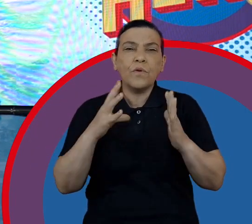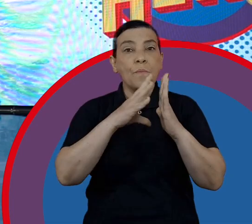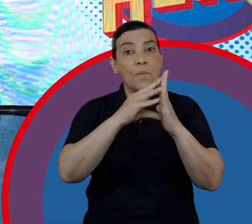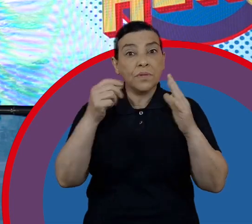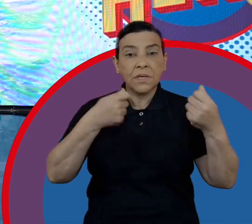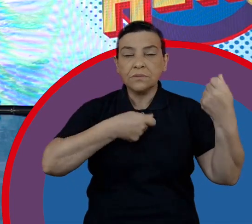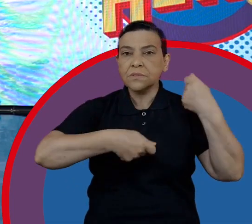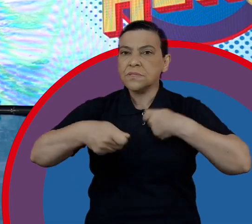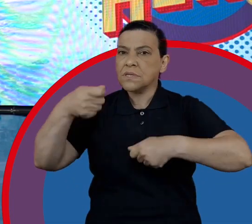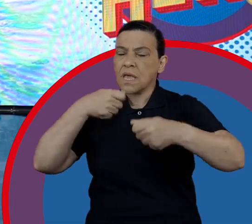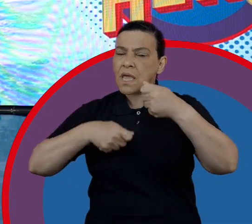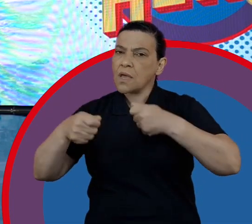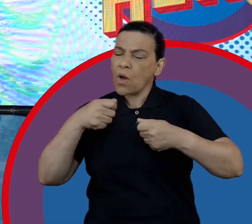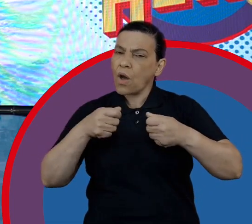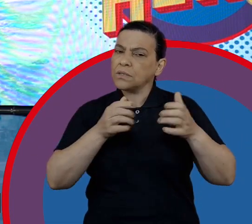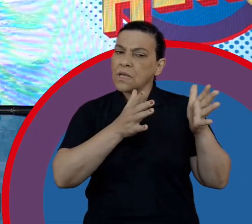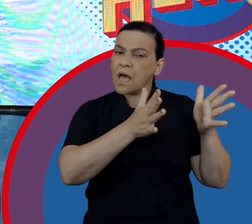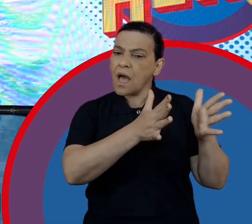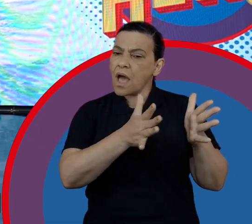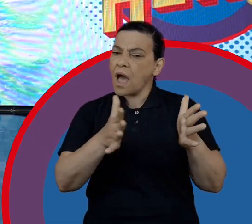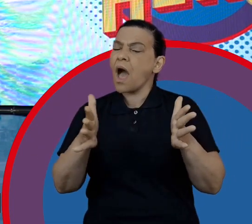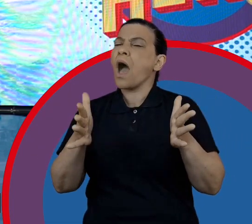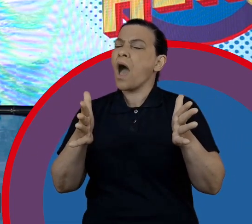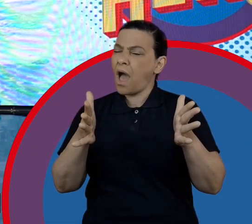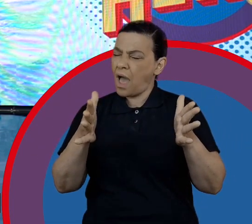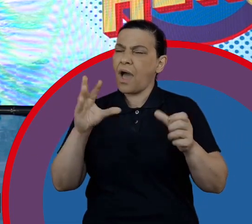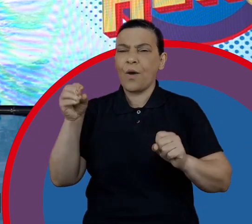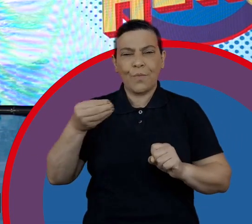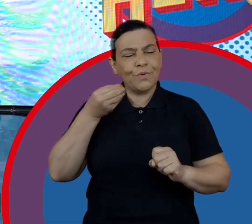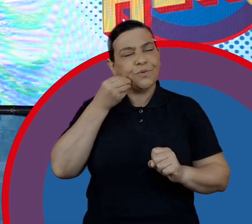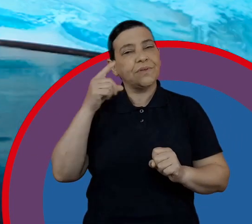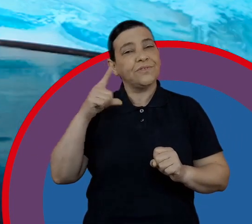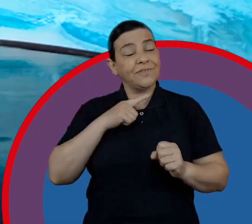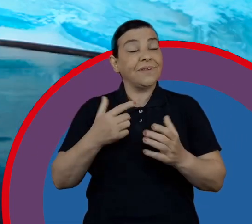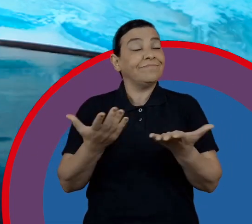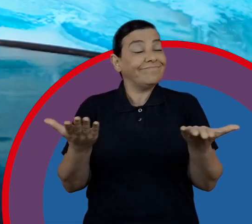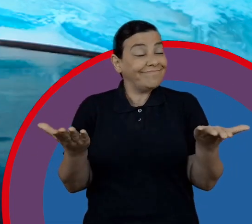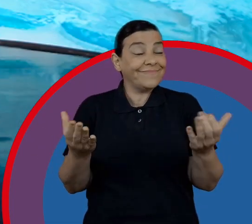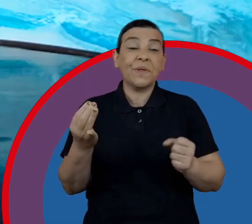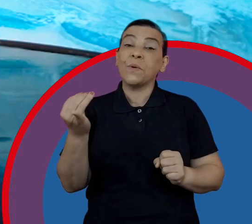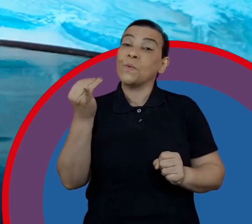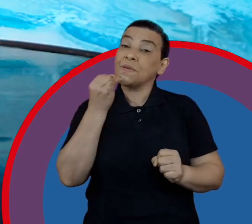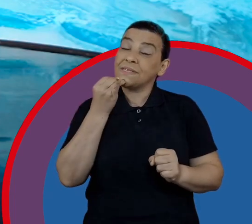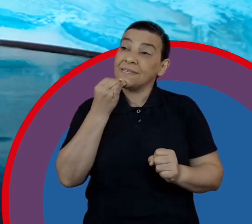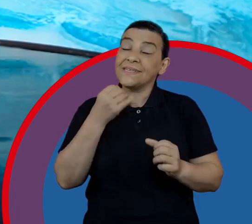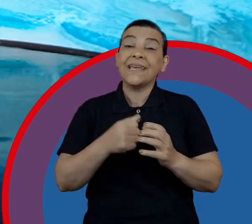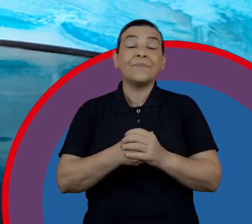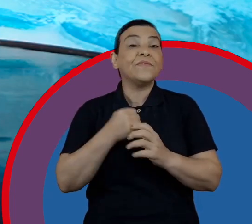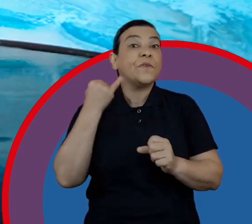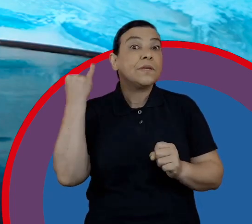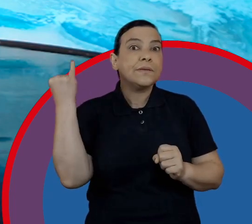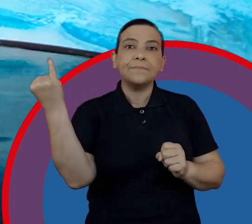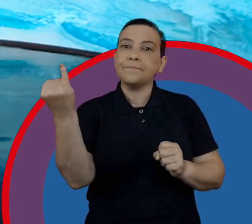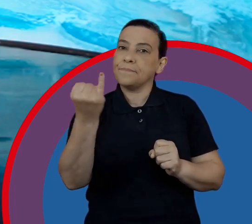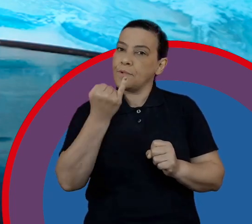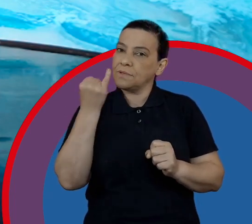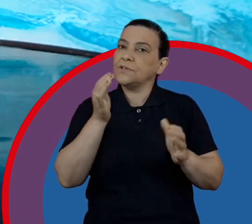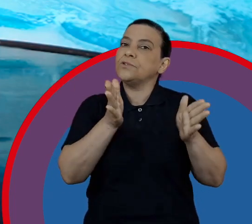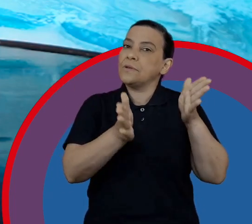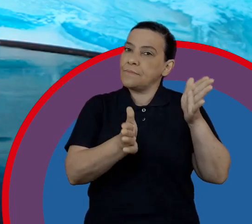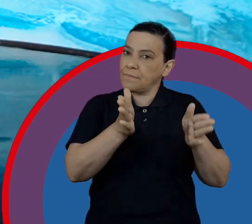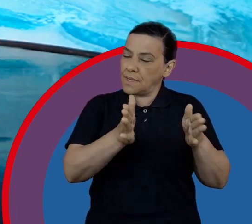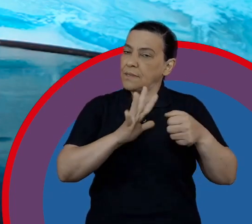novo para cada um dos modelos de negócio, a gente tem oportunidades em todos eles. Esse é um exemplo de atuação que foi